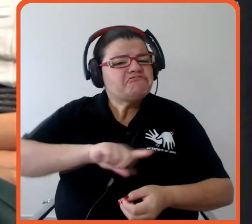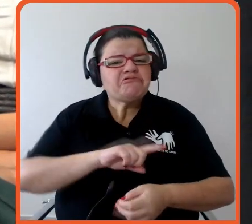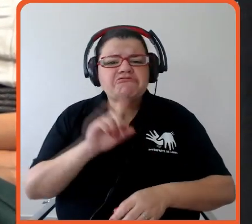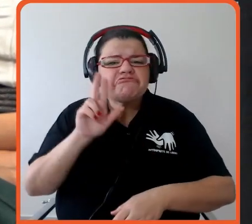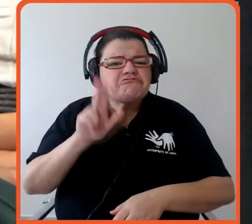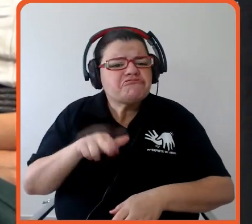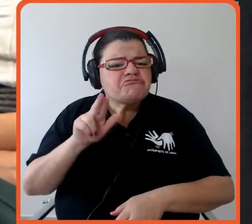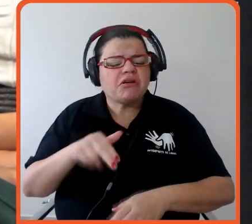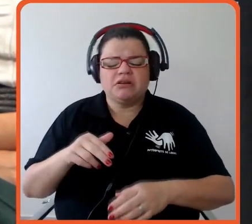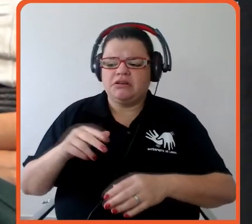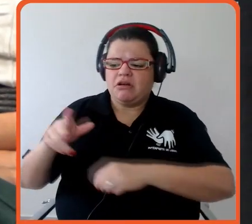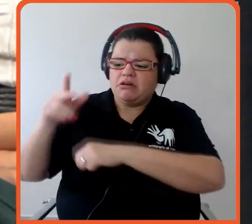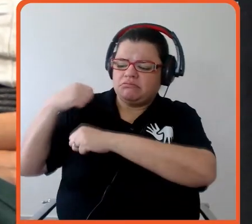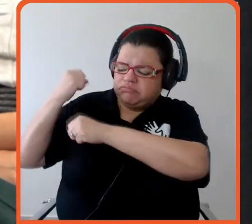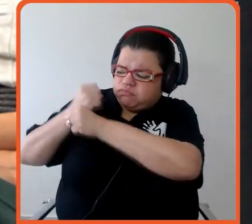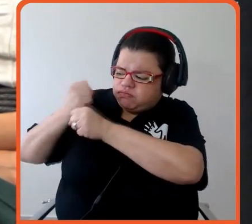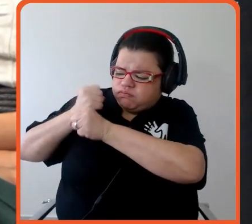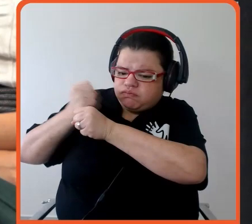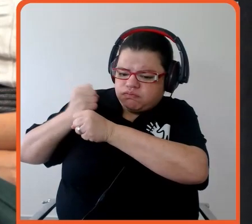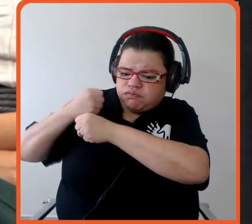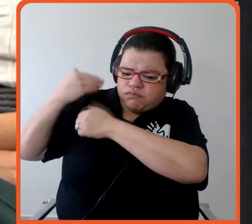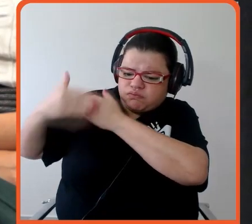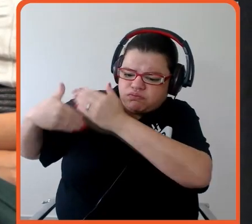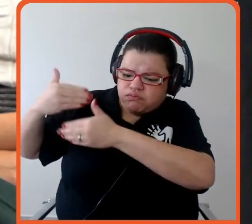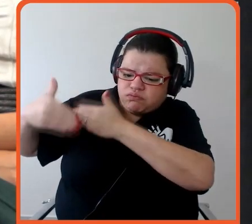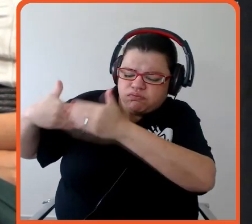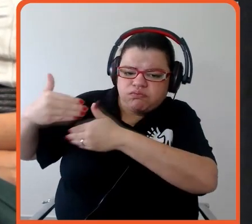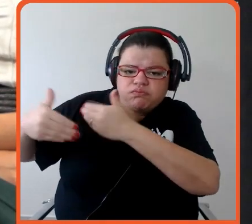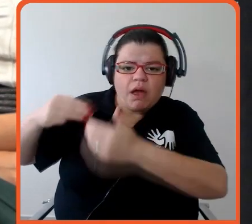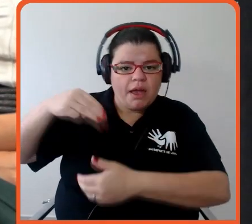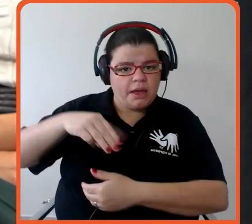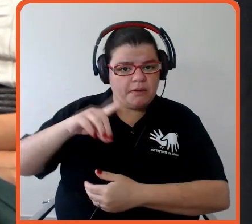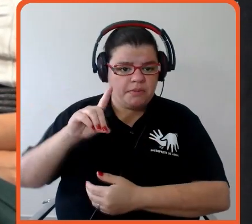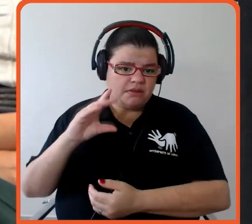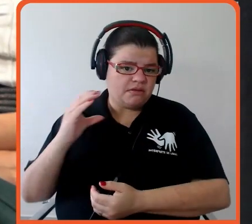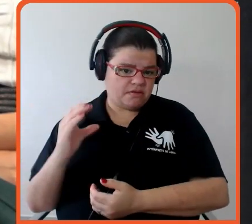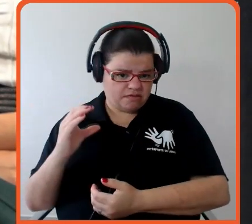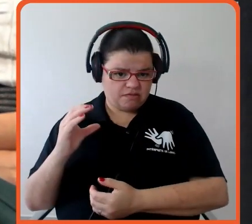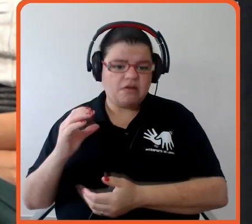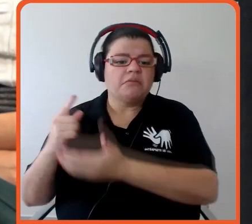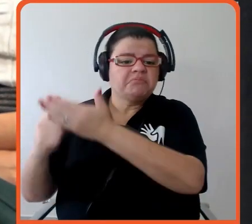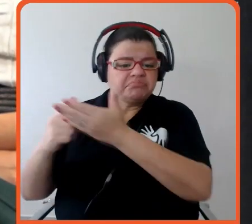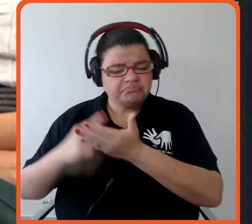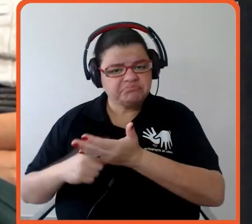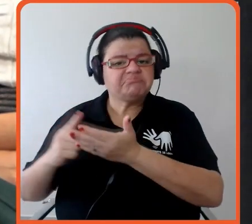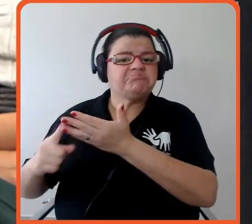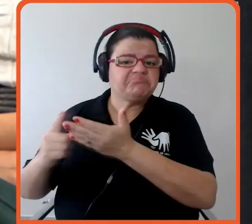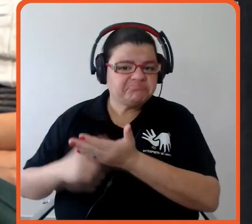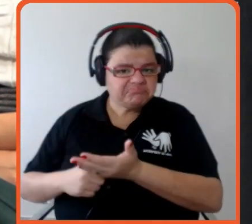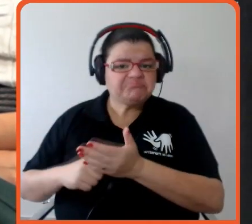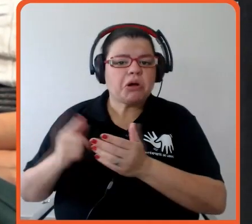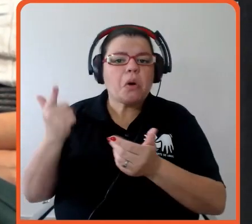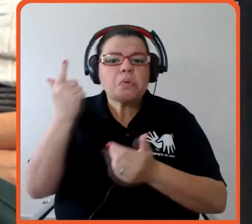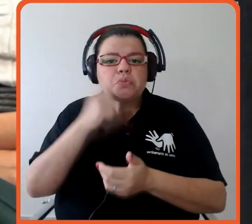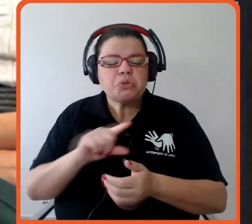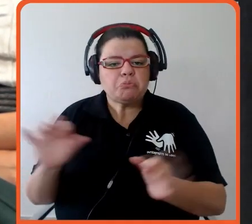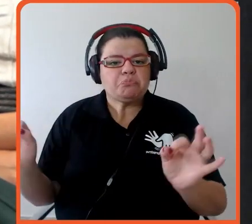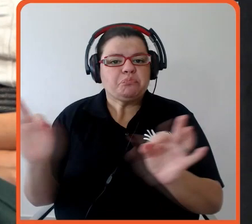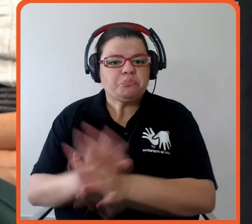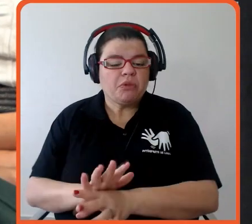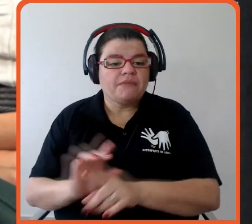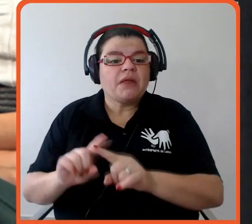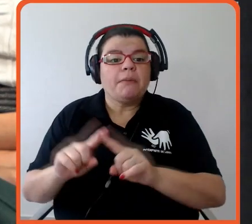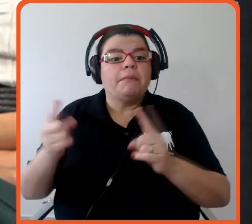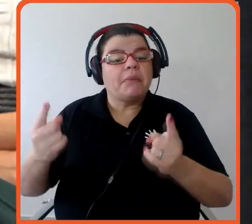trazendo novidades para as NDCs, acordos bilaterais, multilaterais foram sendo fechados, e a gente teve uma série de acordos super